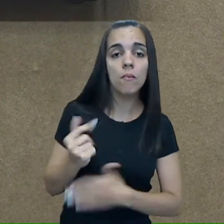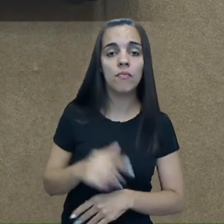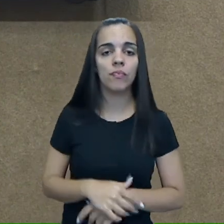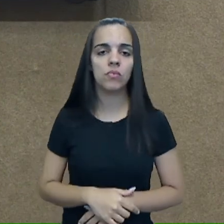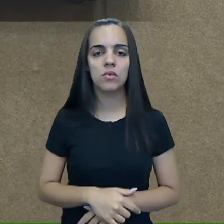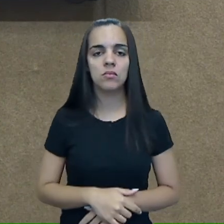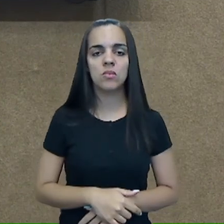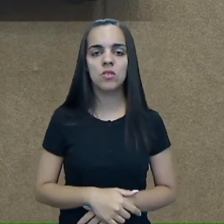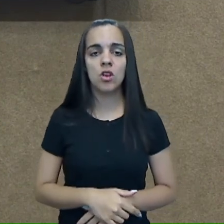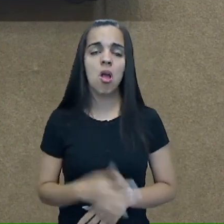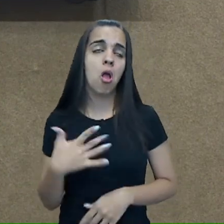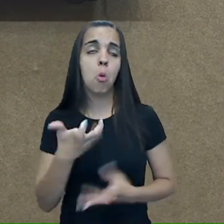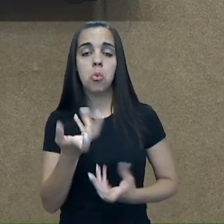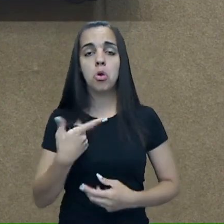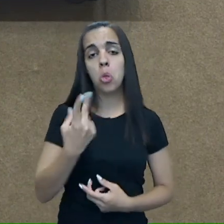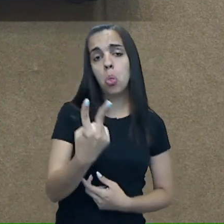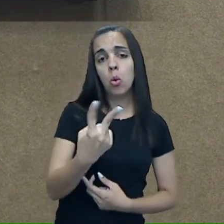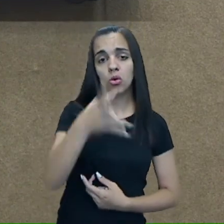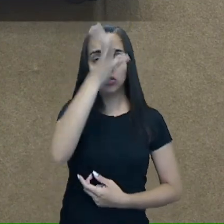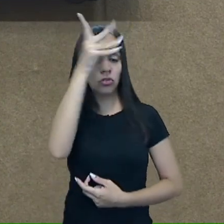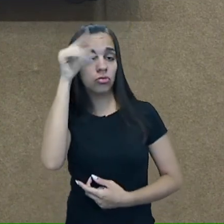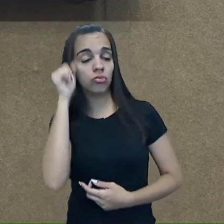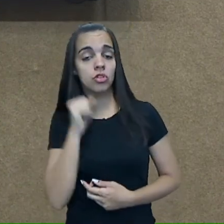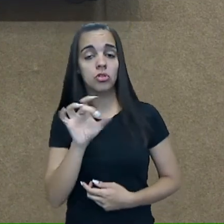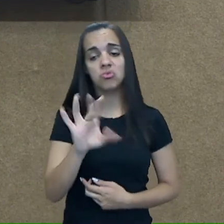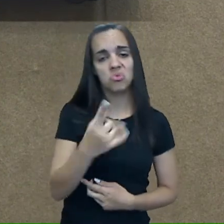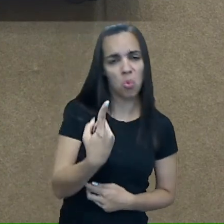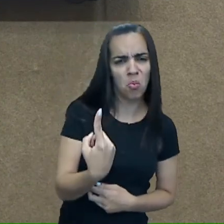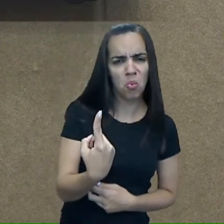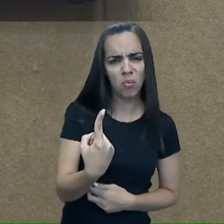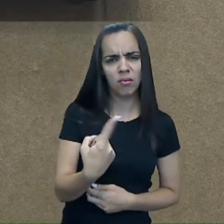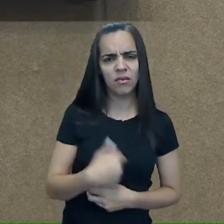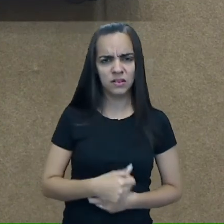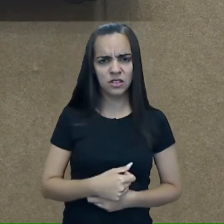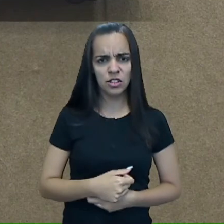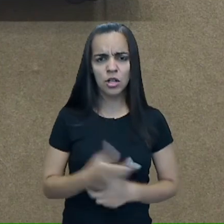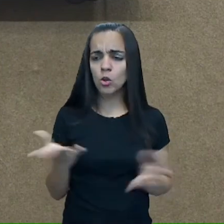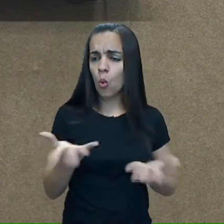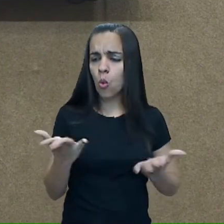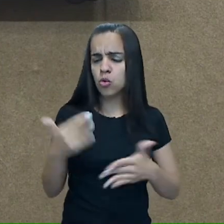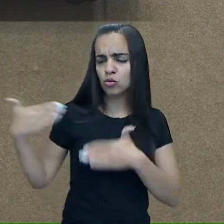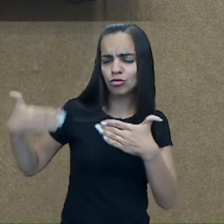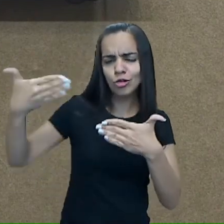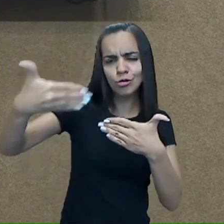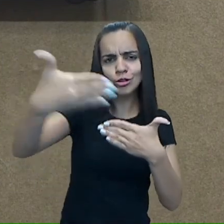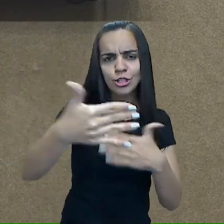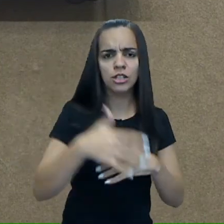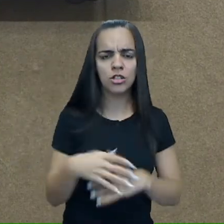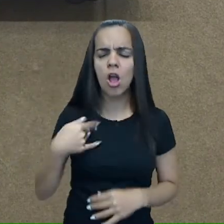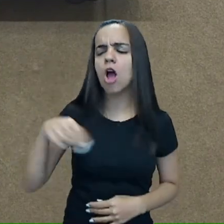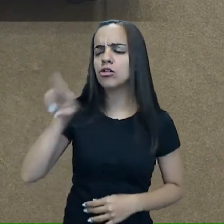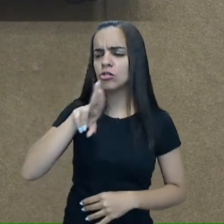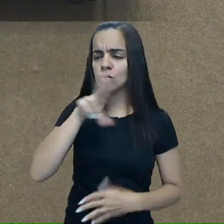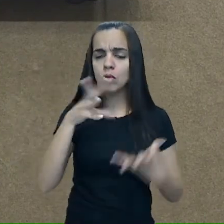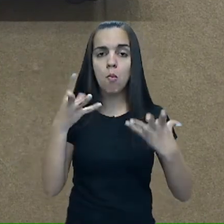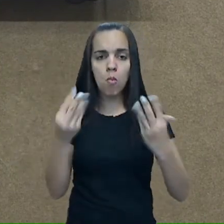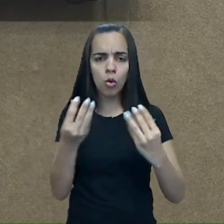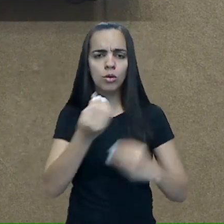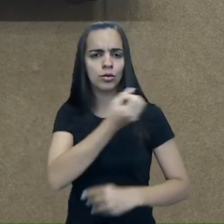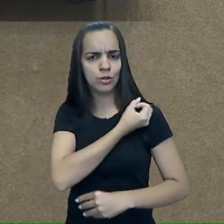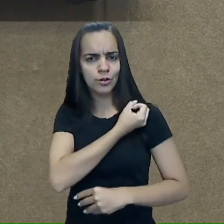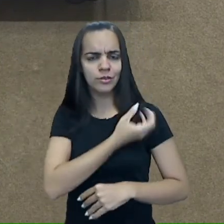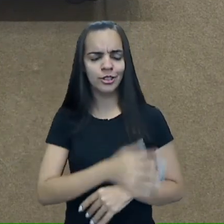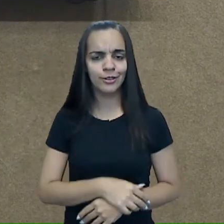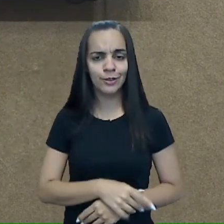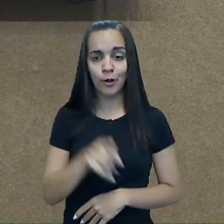dois refrigerantes ou um refrigerante. Então no nosso dia a dia, gente usa muito os numerais. Vocês